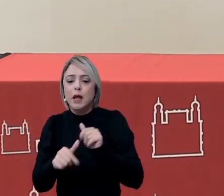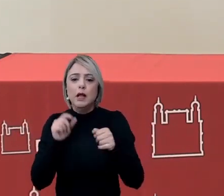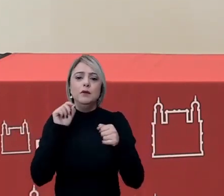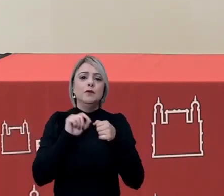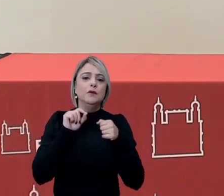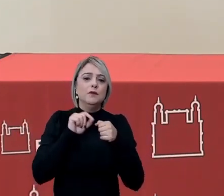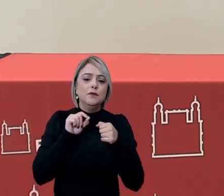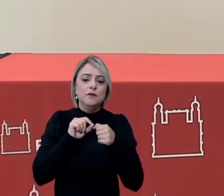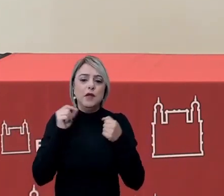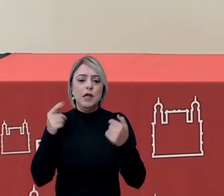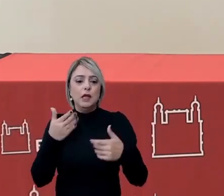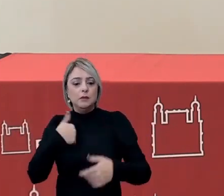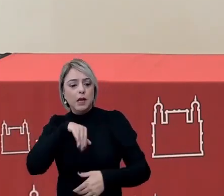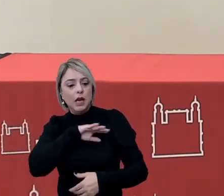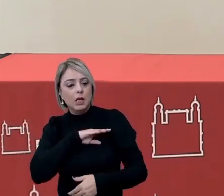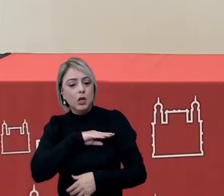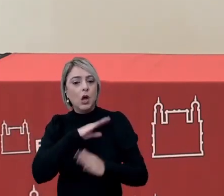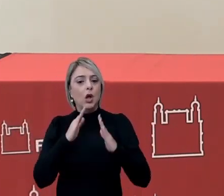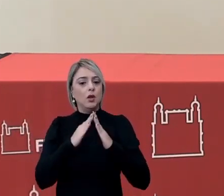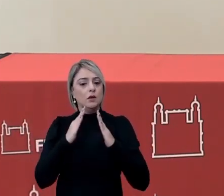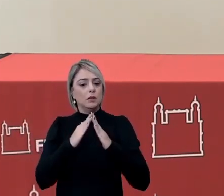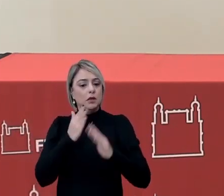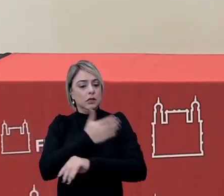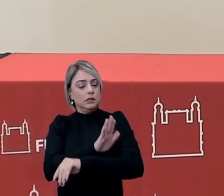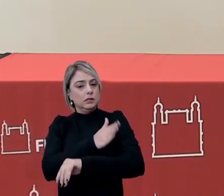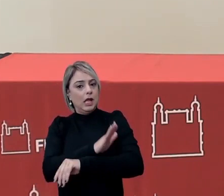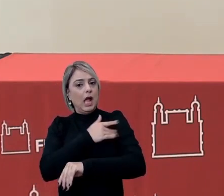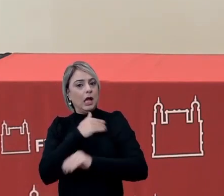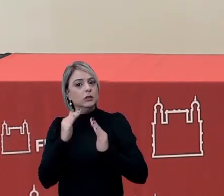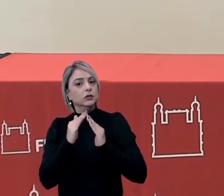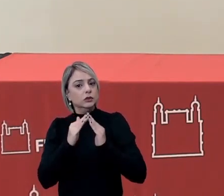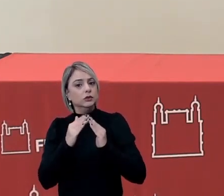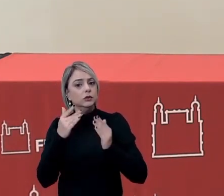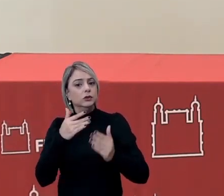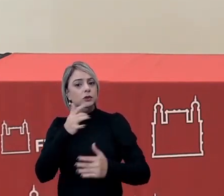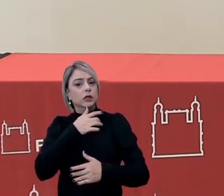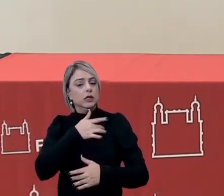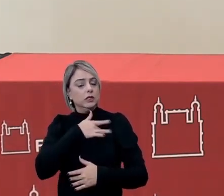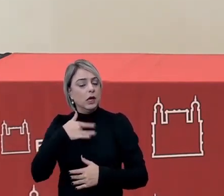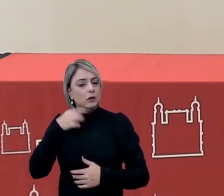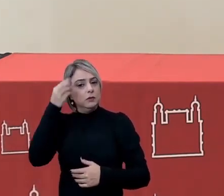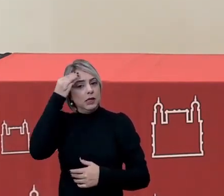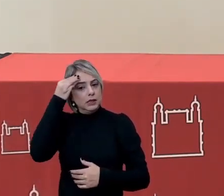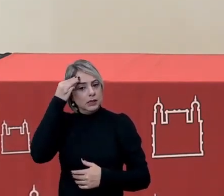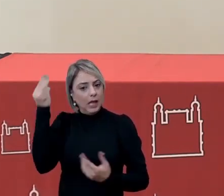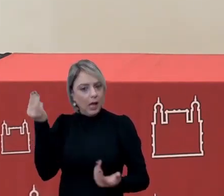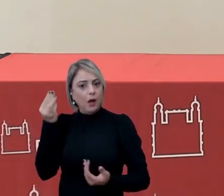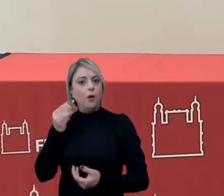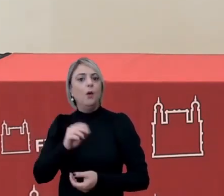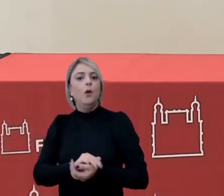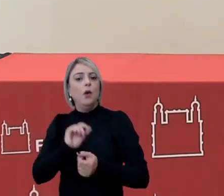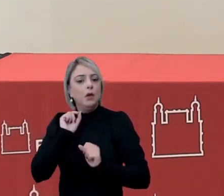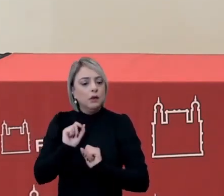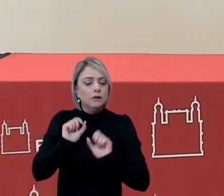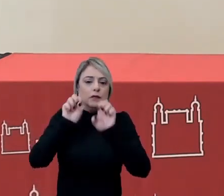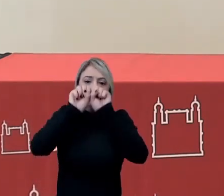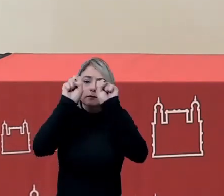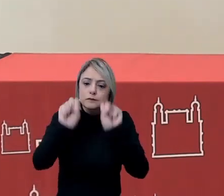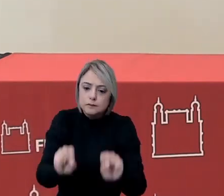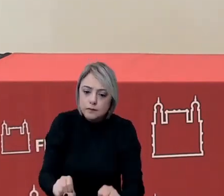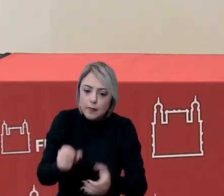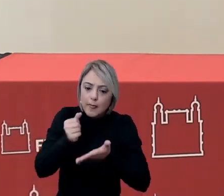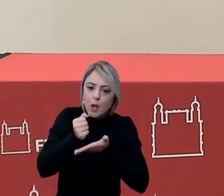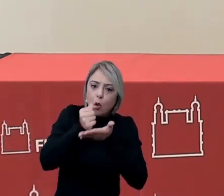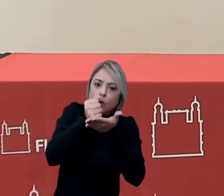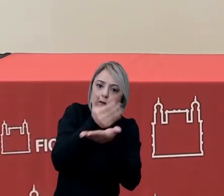realizado pela nossa residência em saúde mental sob a coordenação do André Guerreiro que vem sistematizando e vem